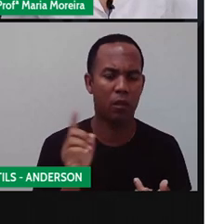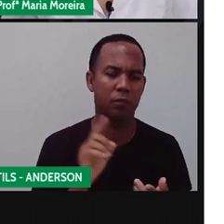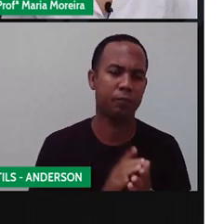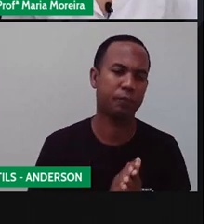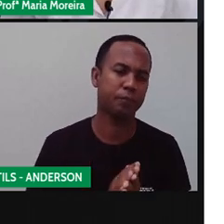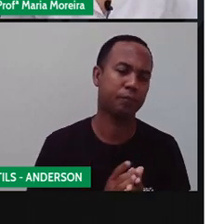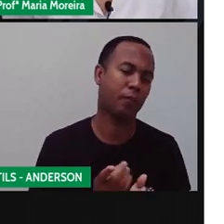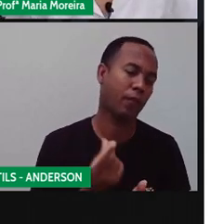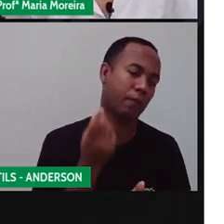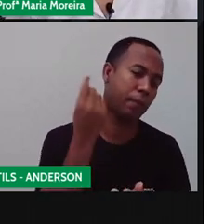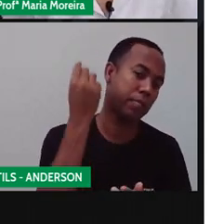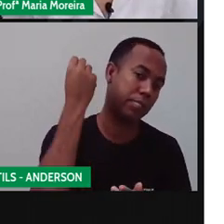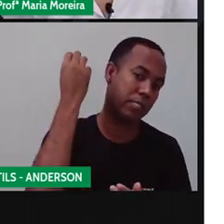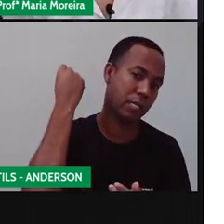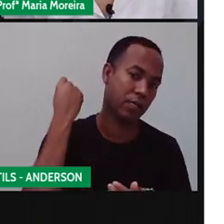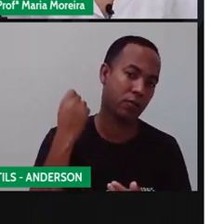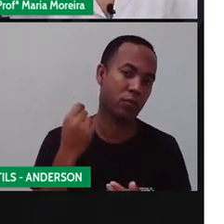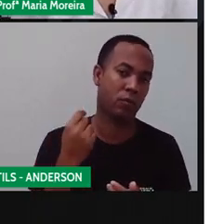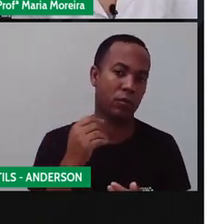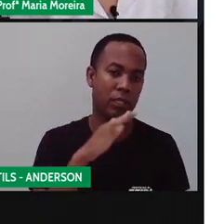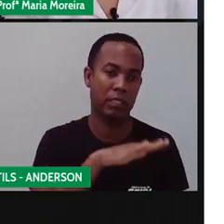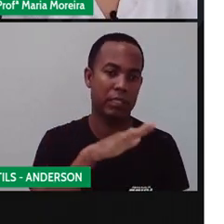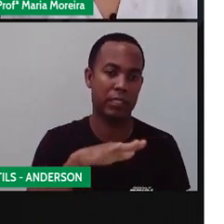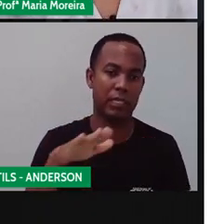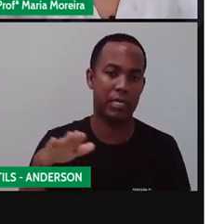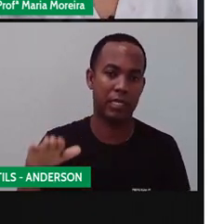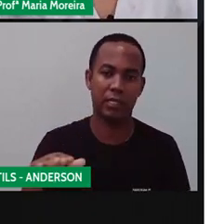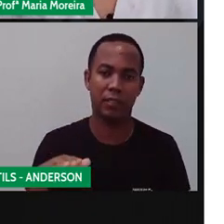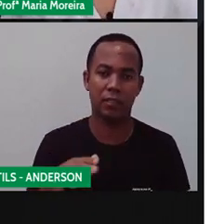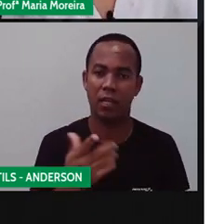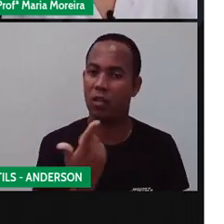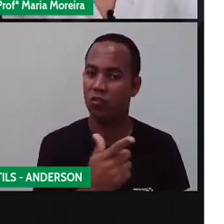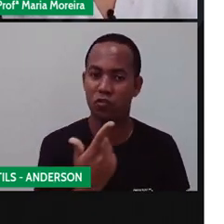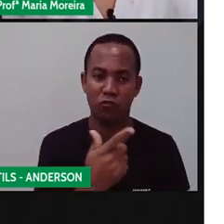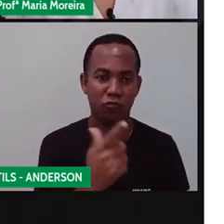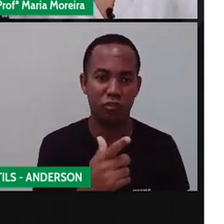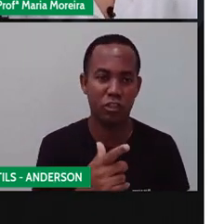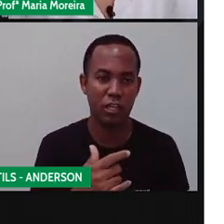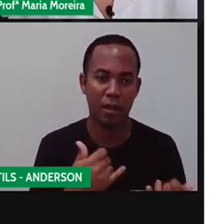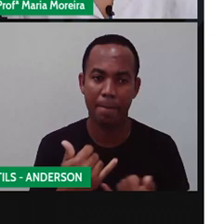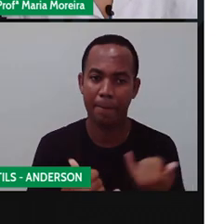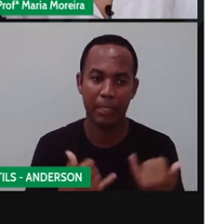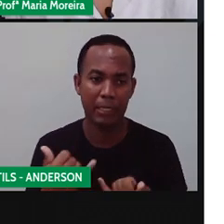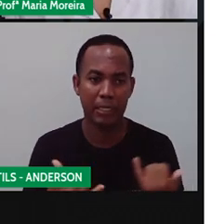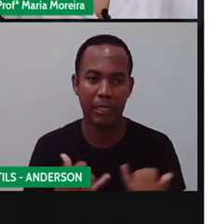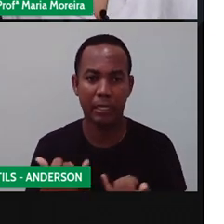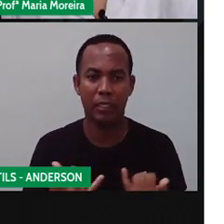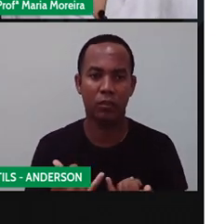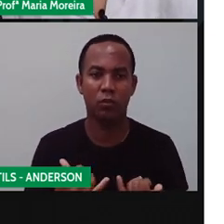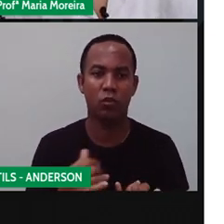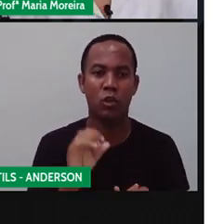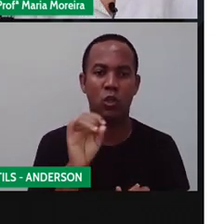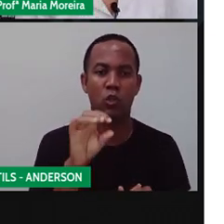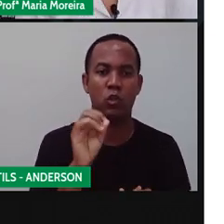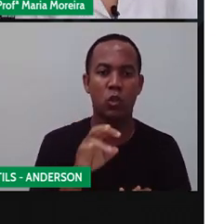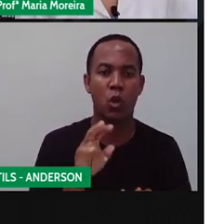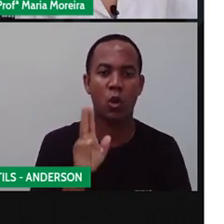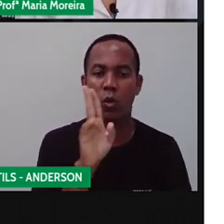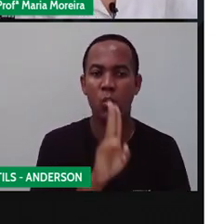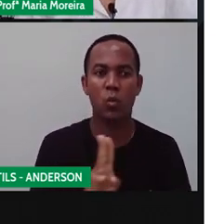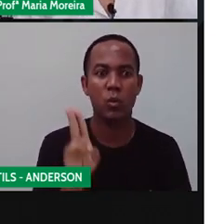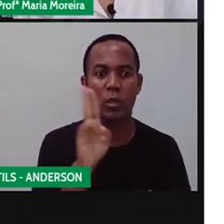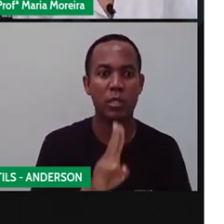Antigamente, as crianças não tinham tantos brinquedos como as de hoje. E por isso, tinham que usar mais a